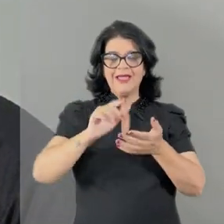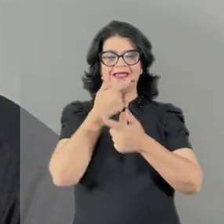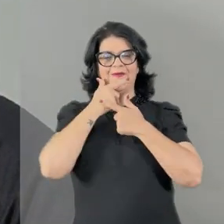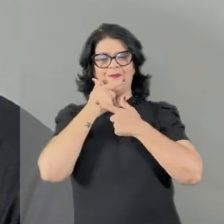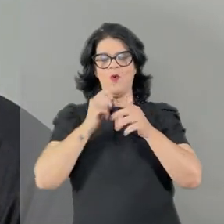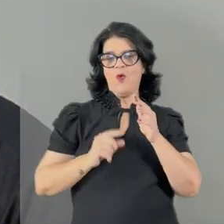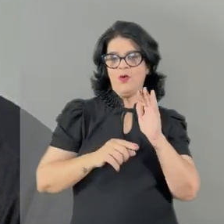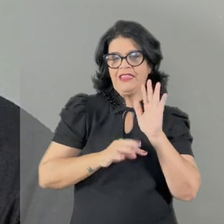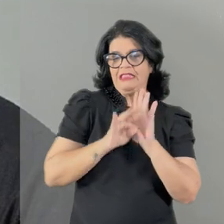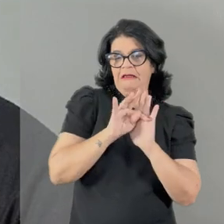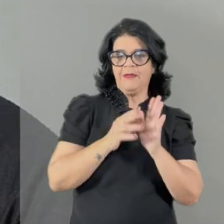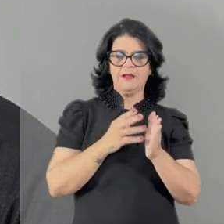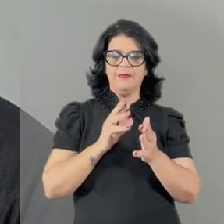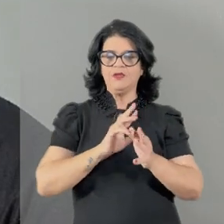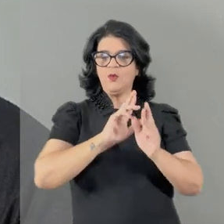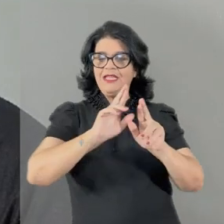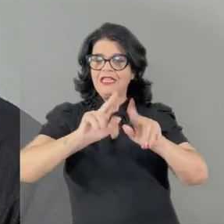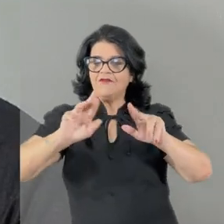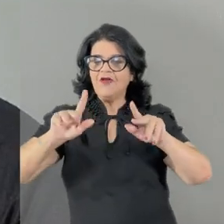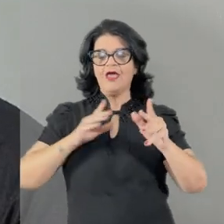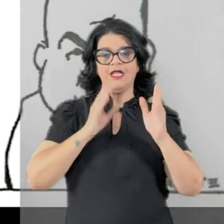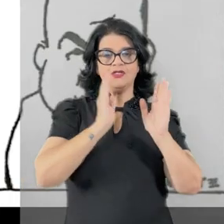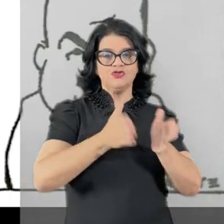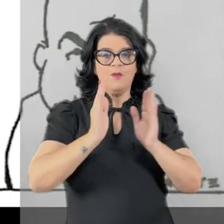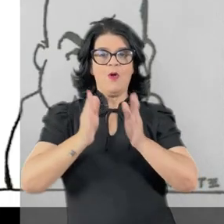humor, seu temperamento em diferentes ocasiões.